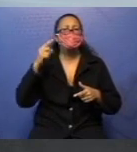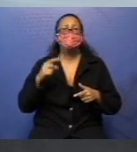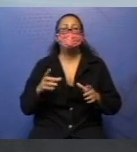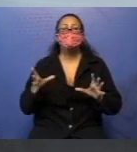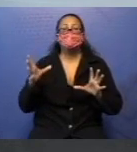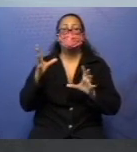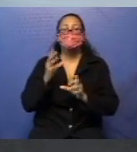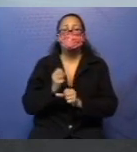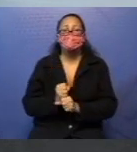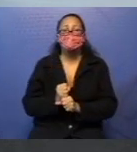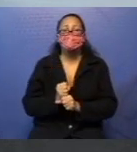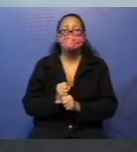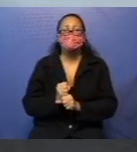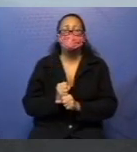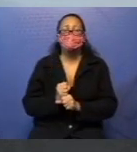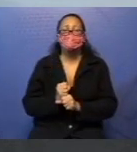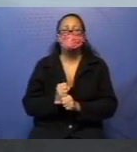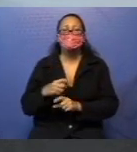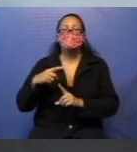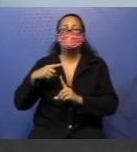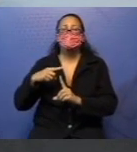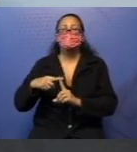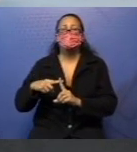adição, do mais.